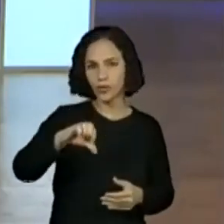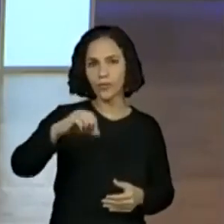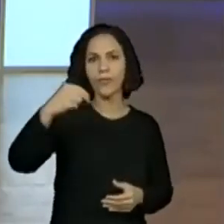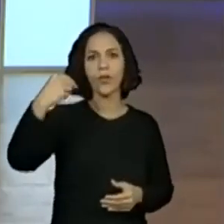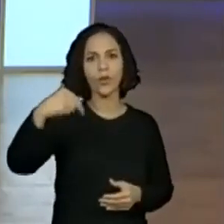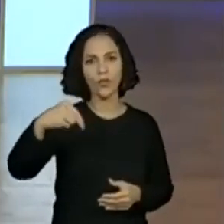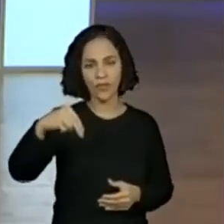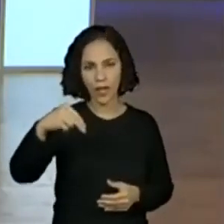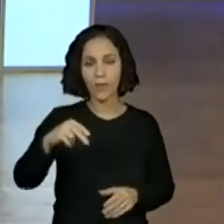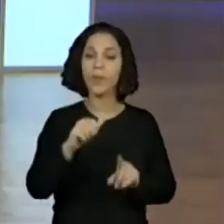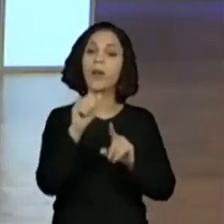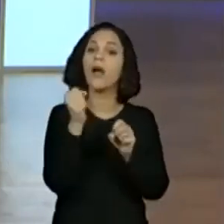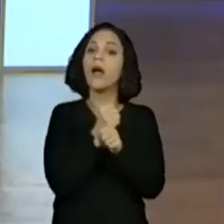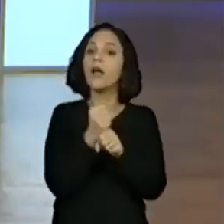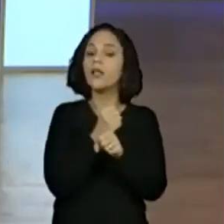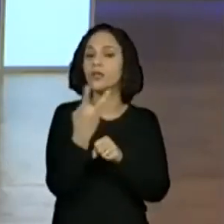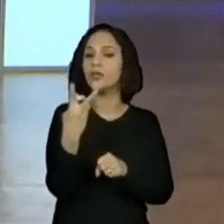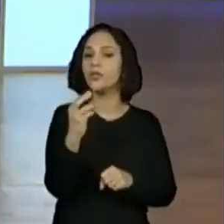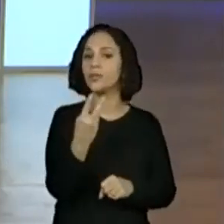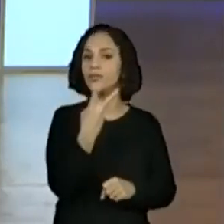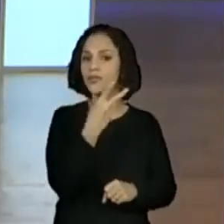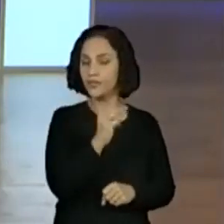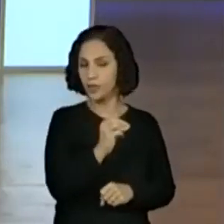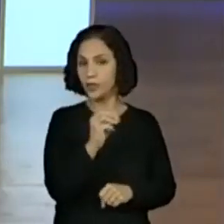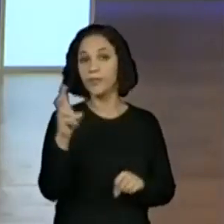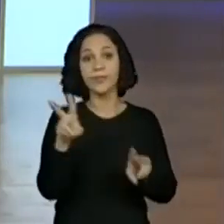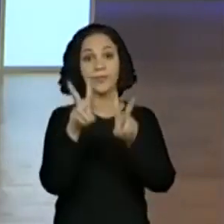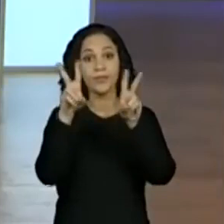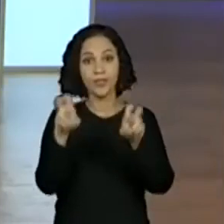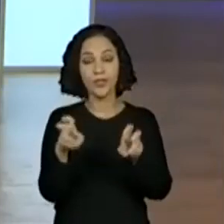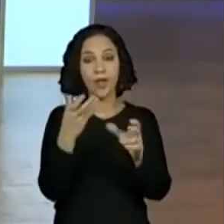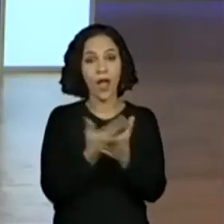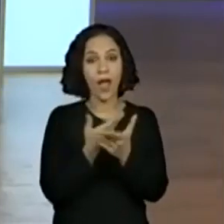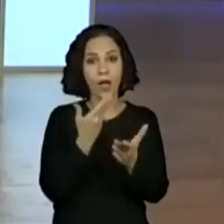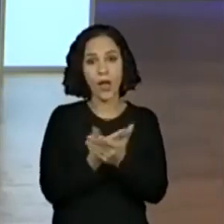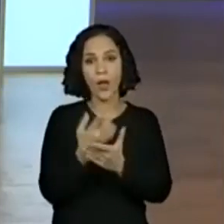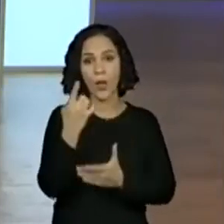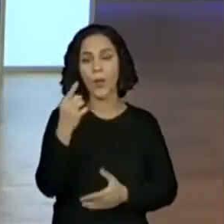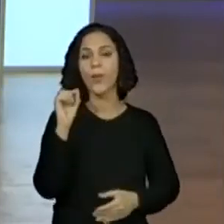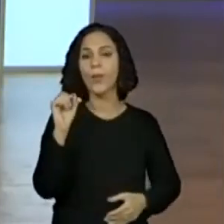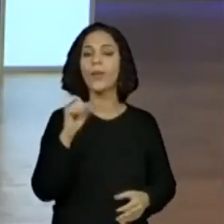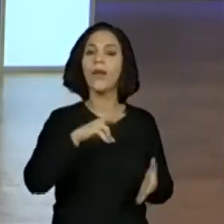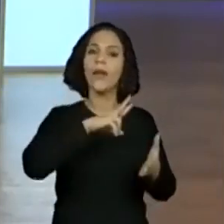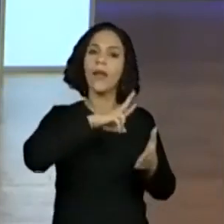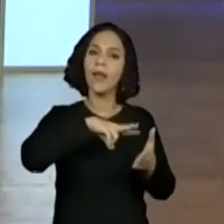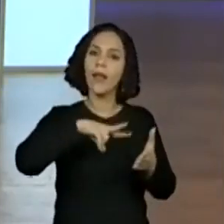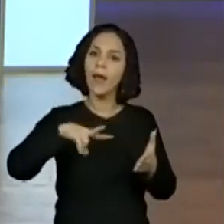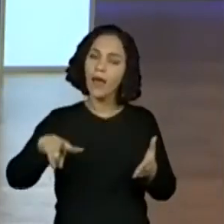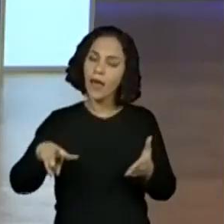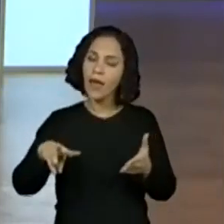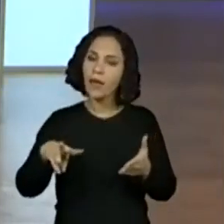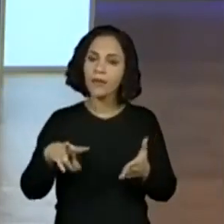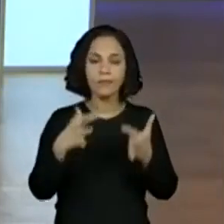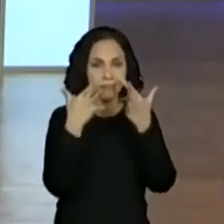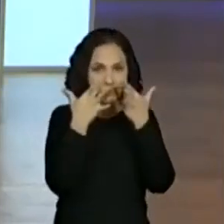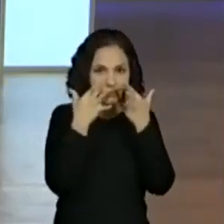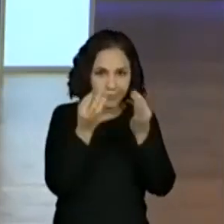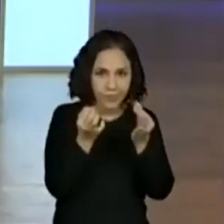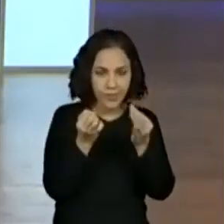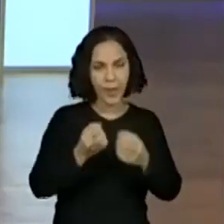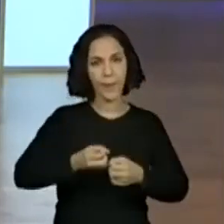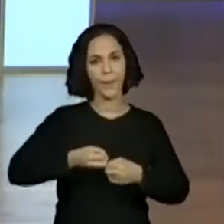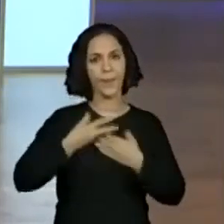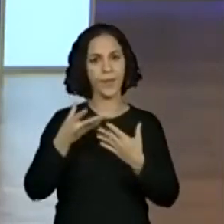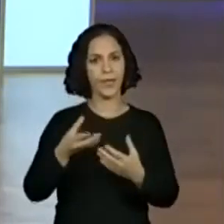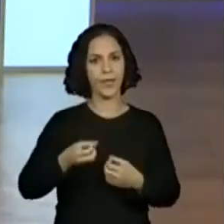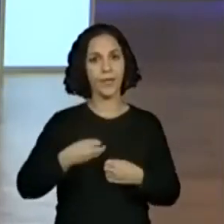novembro de 2020, e o título dessa primeira aula é ler e ouvir poemas. Então, vocês se